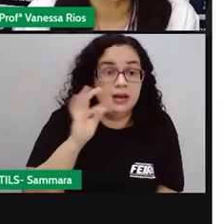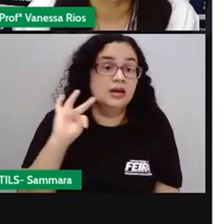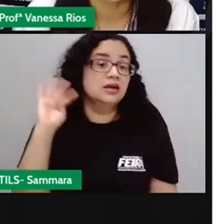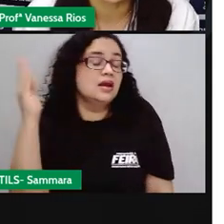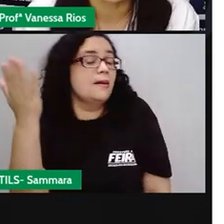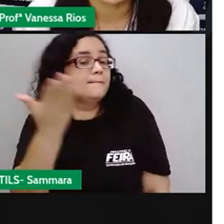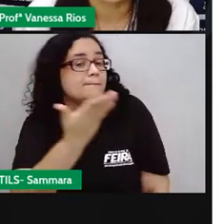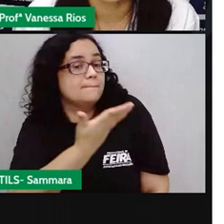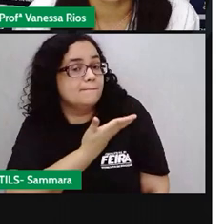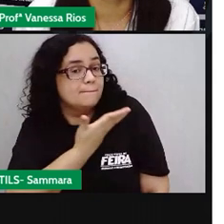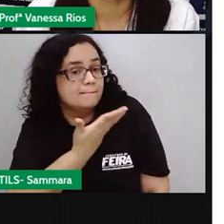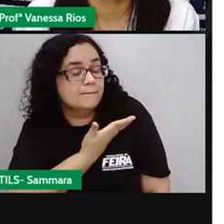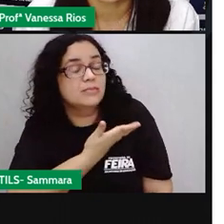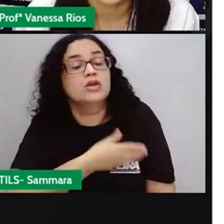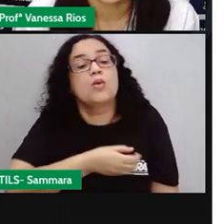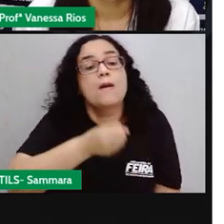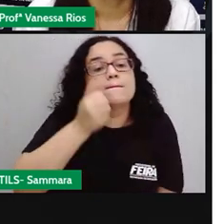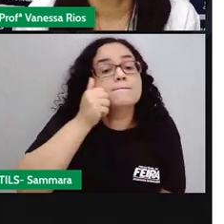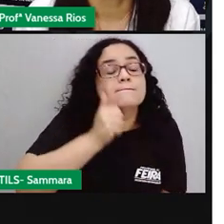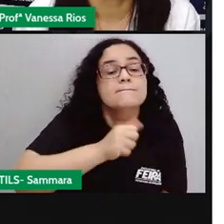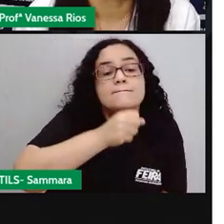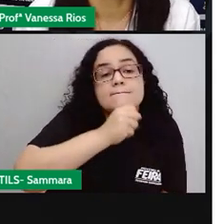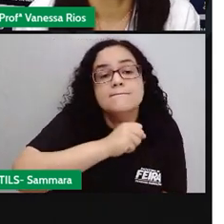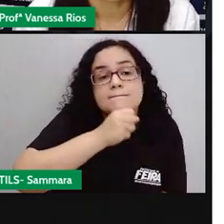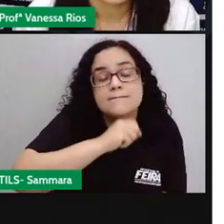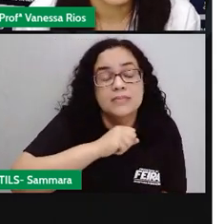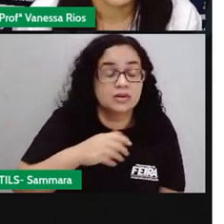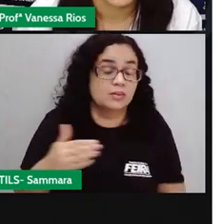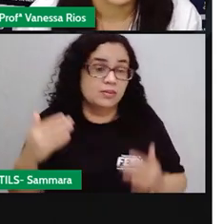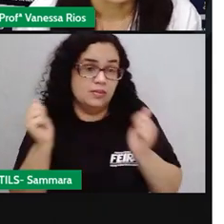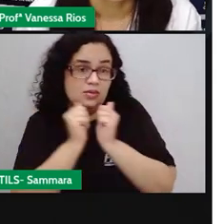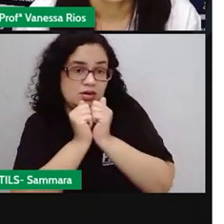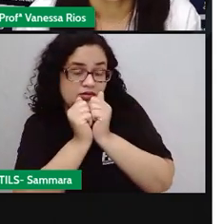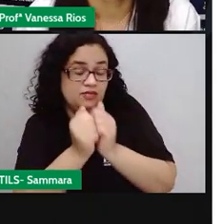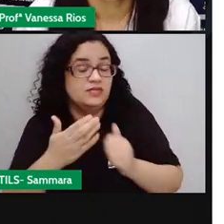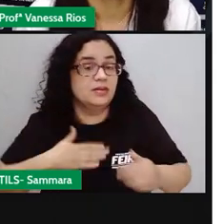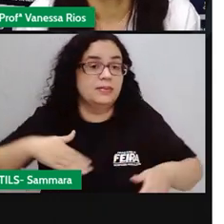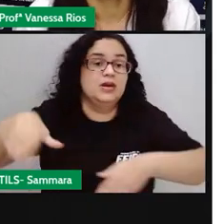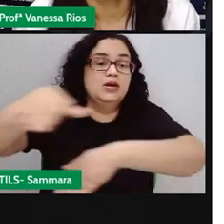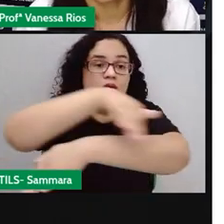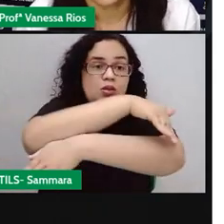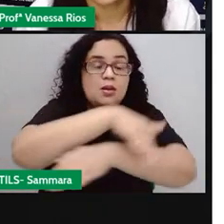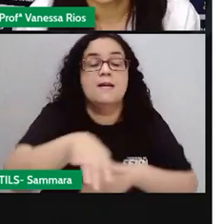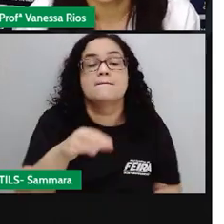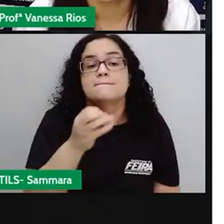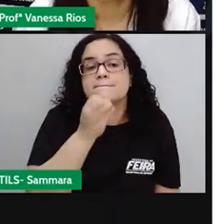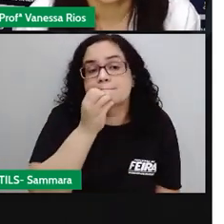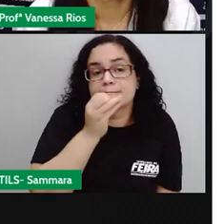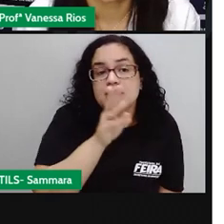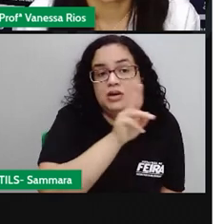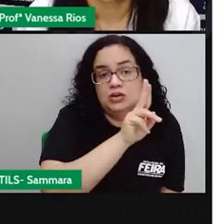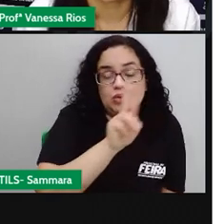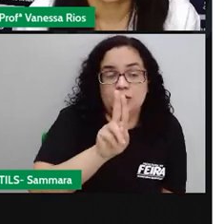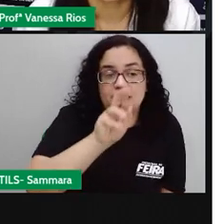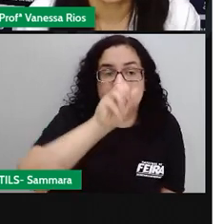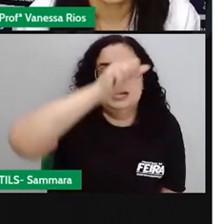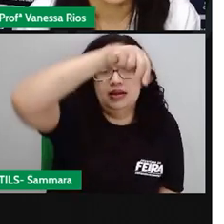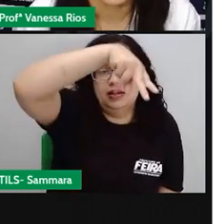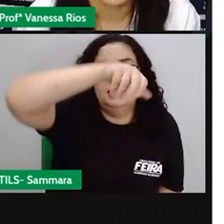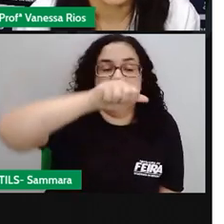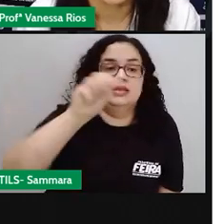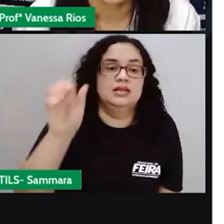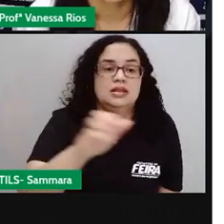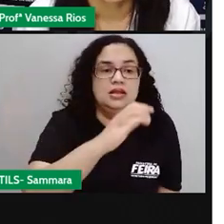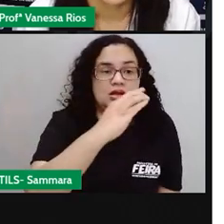tornei-me grande amigo de uma senhora que morava em minha rua. Uma senhora muito boa que se chamava Ana